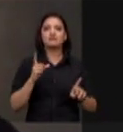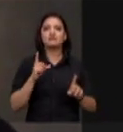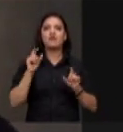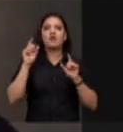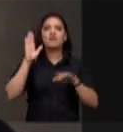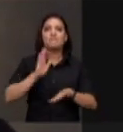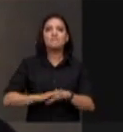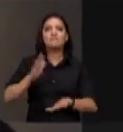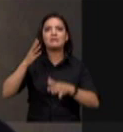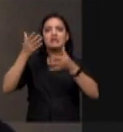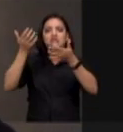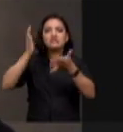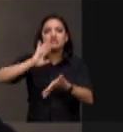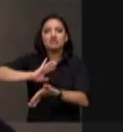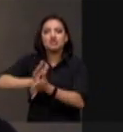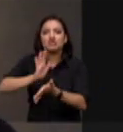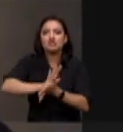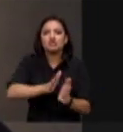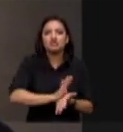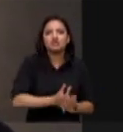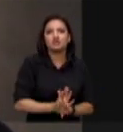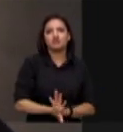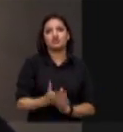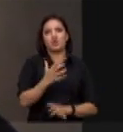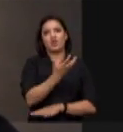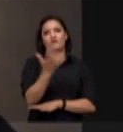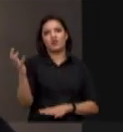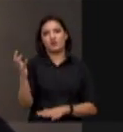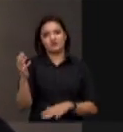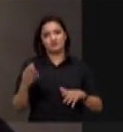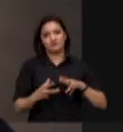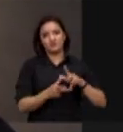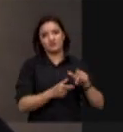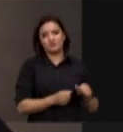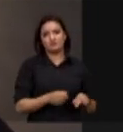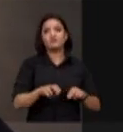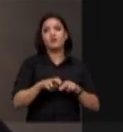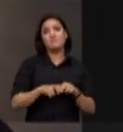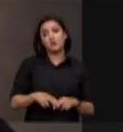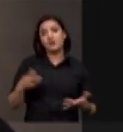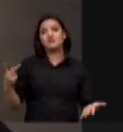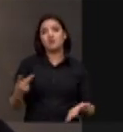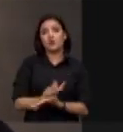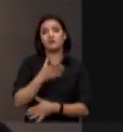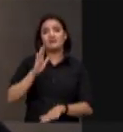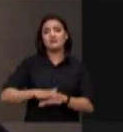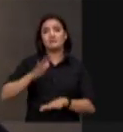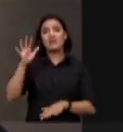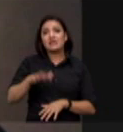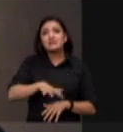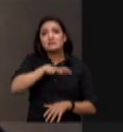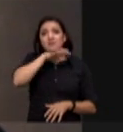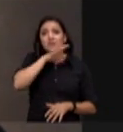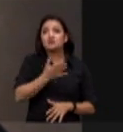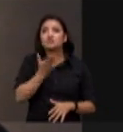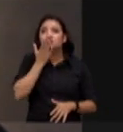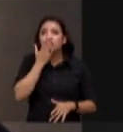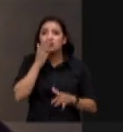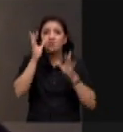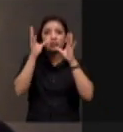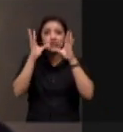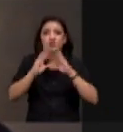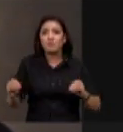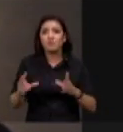mais destrói floresta tropical no mundo. Por isso, a gente é o país com o maior número de espécies ameaçadas do mundo, com 1.173 animais.